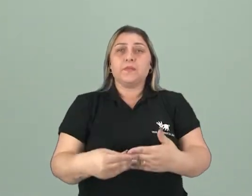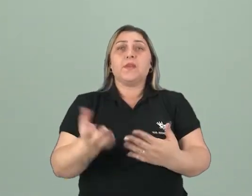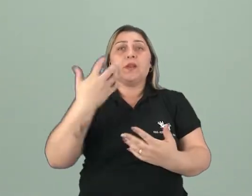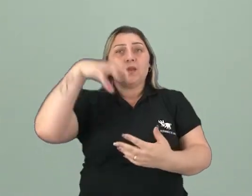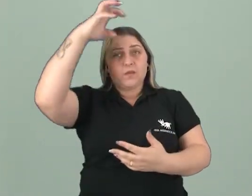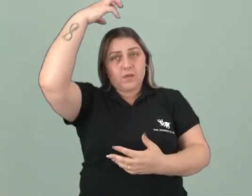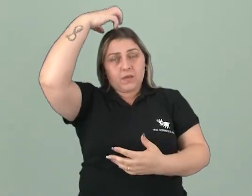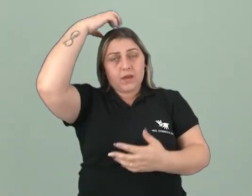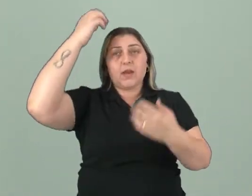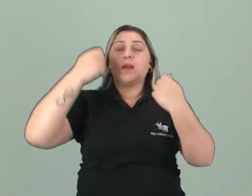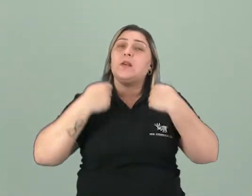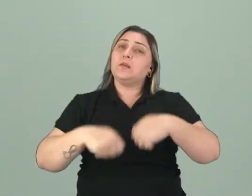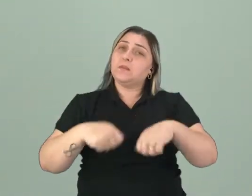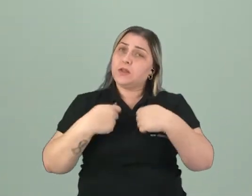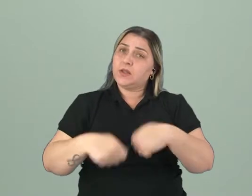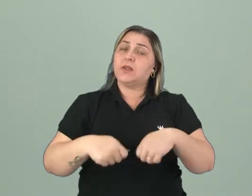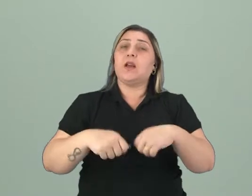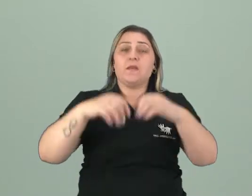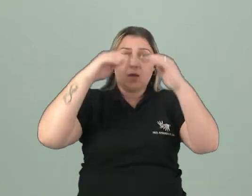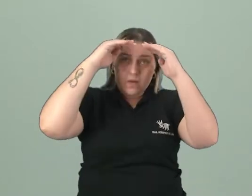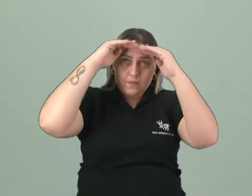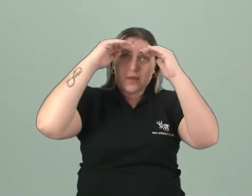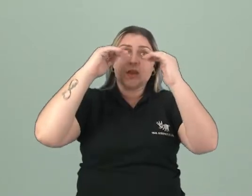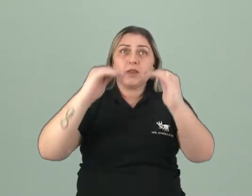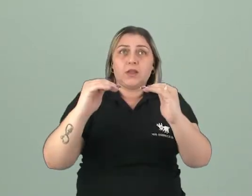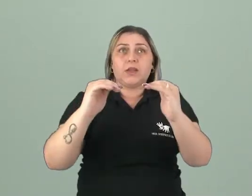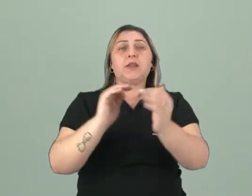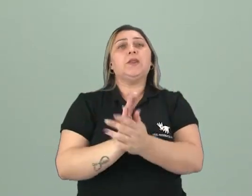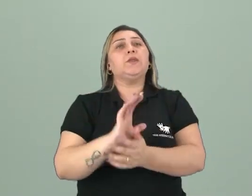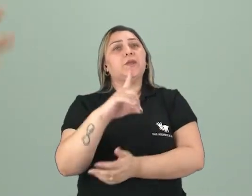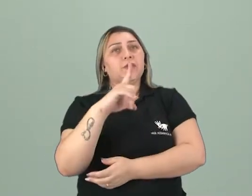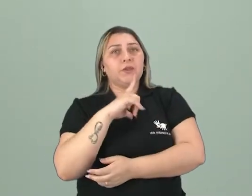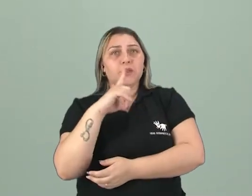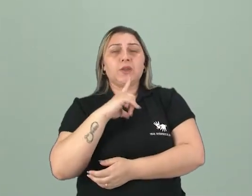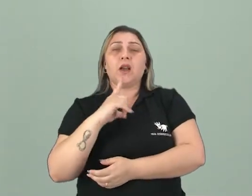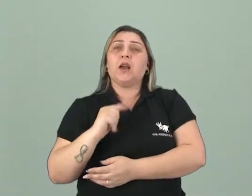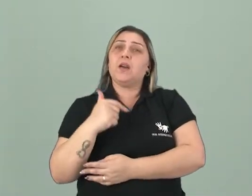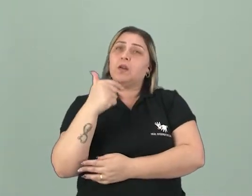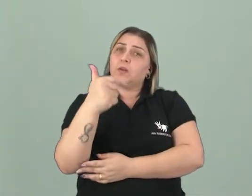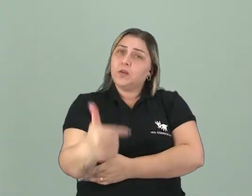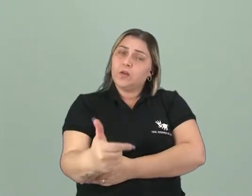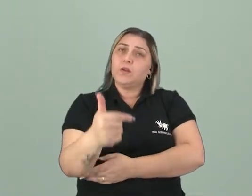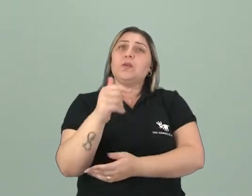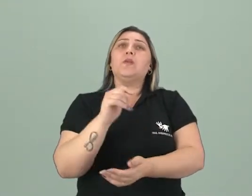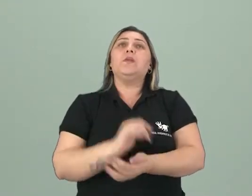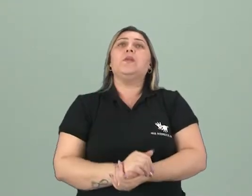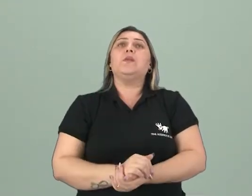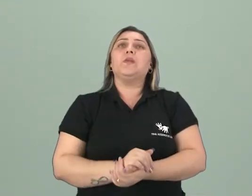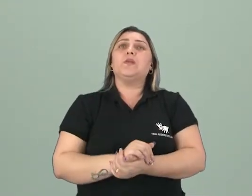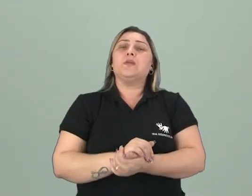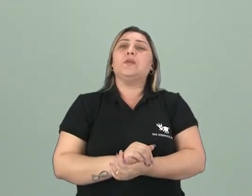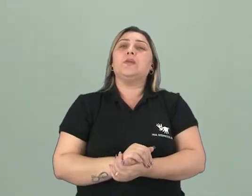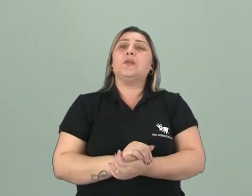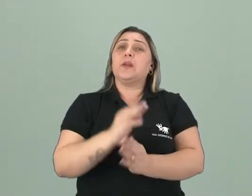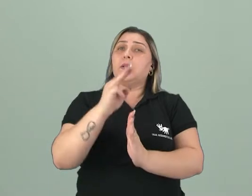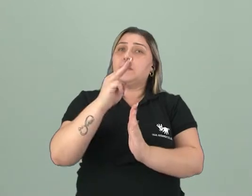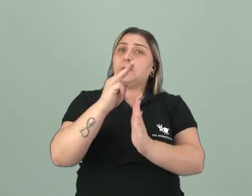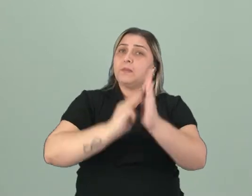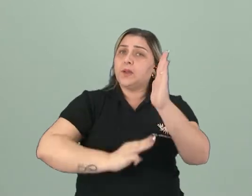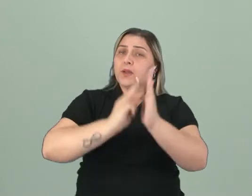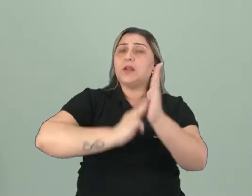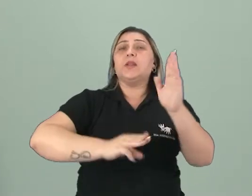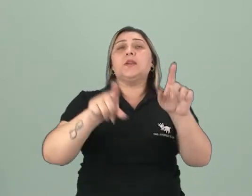o rei teria que passar a obedecer, certo? É claro que haviam outras medidas que também foram estabelecidas.